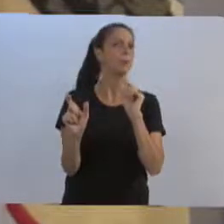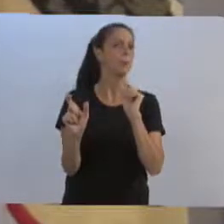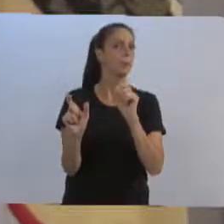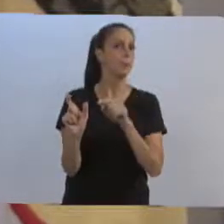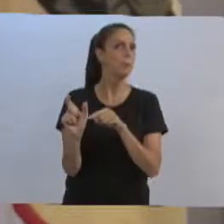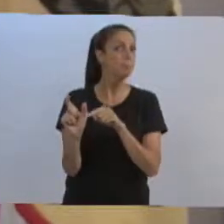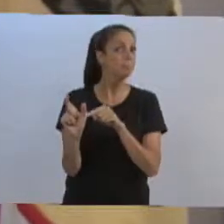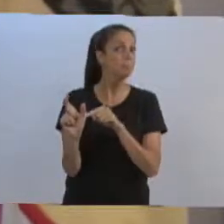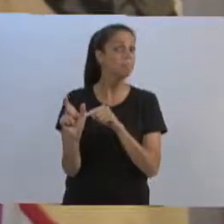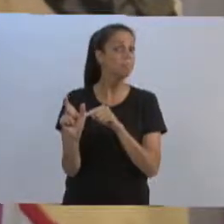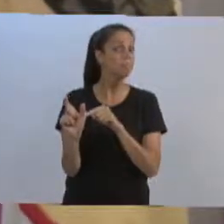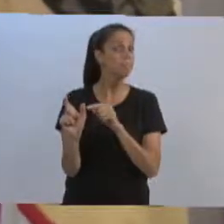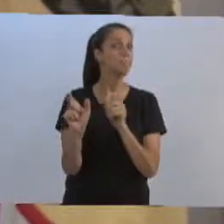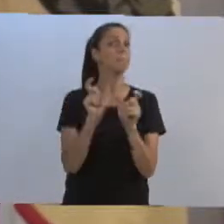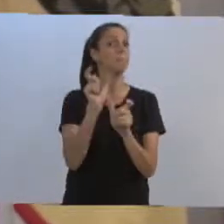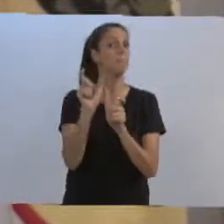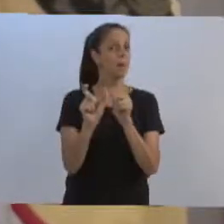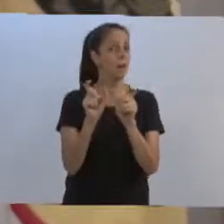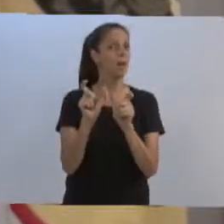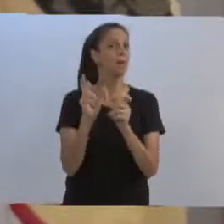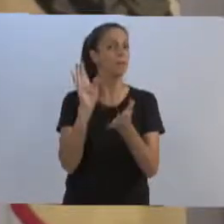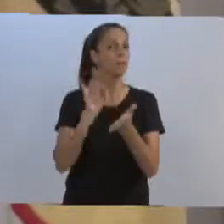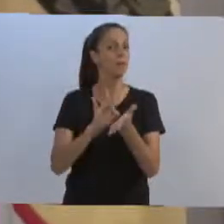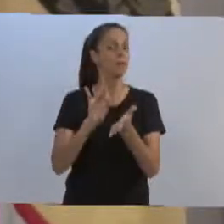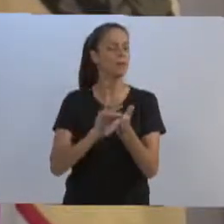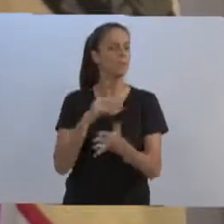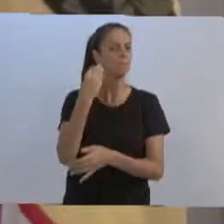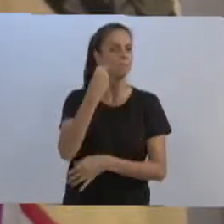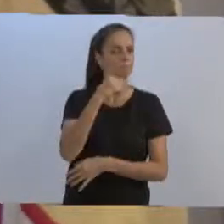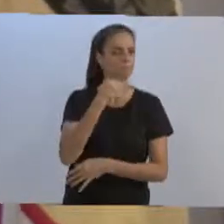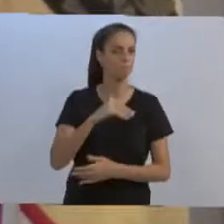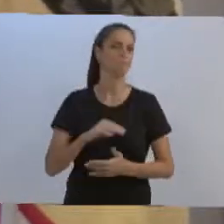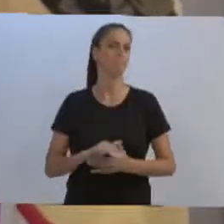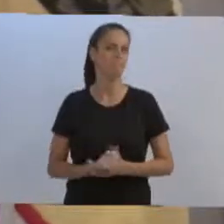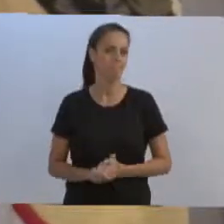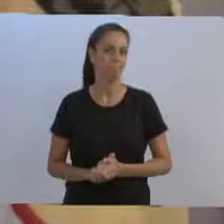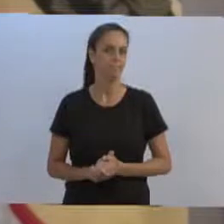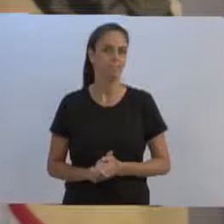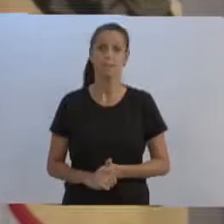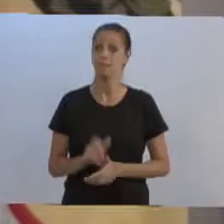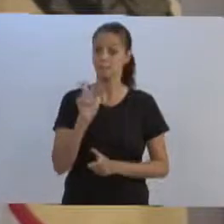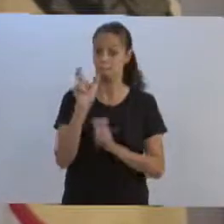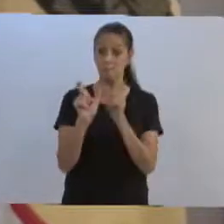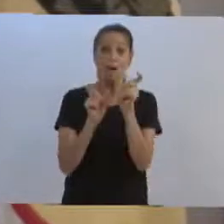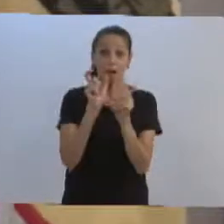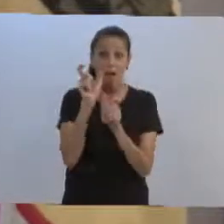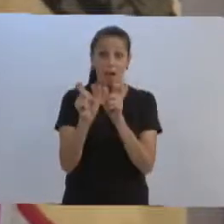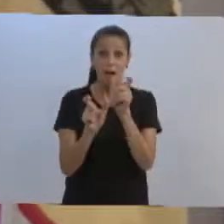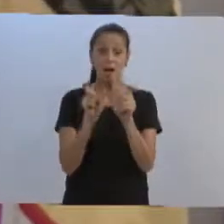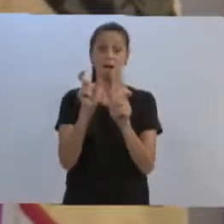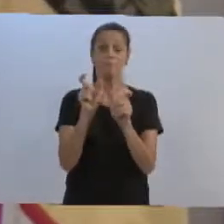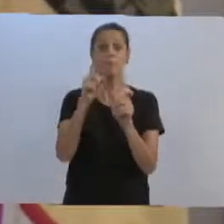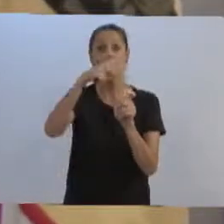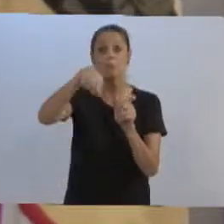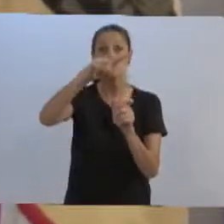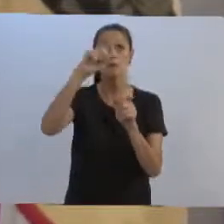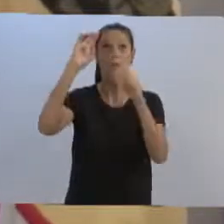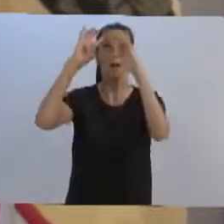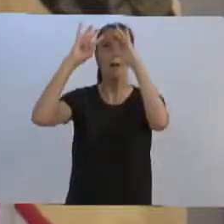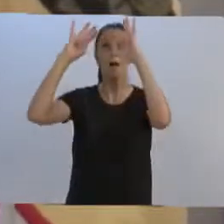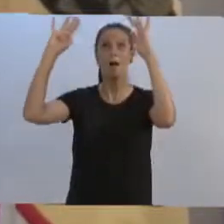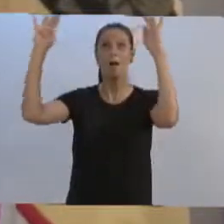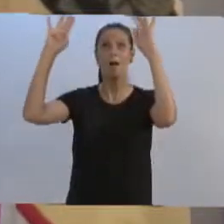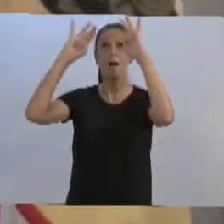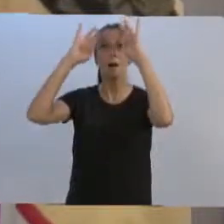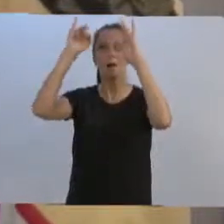mais que convencem, as palavras aqui criam imagens, as